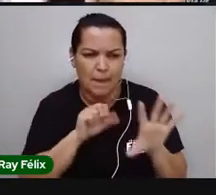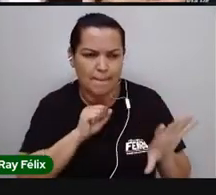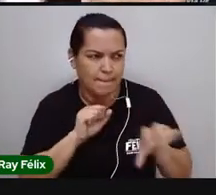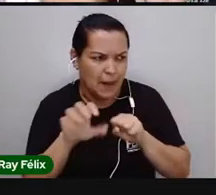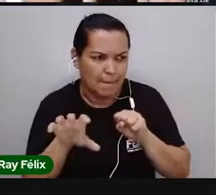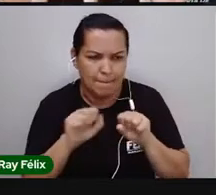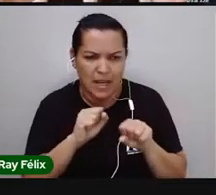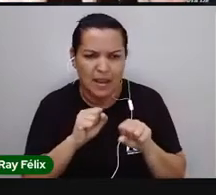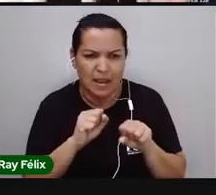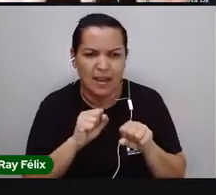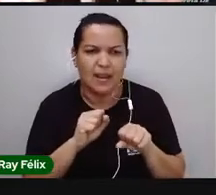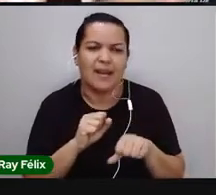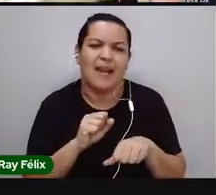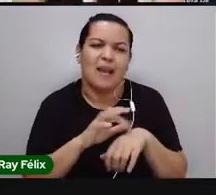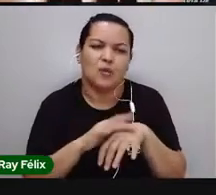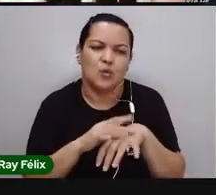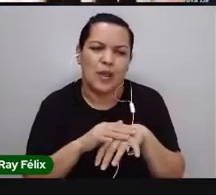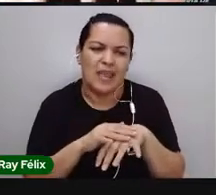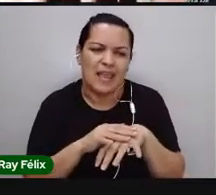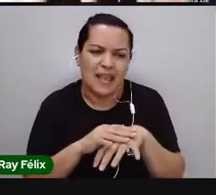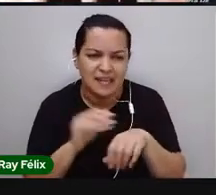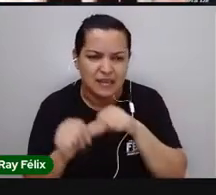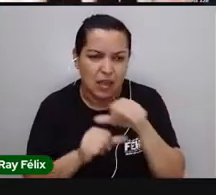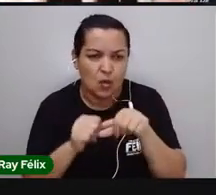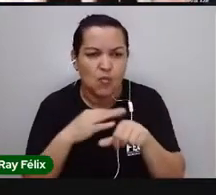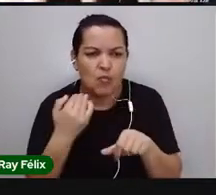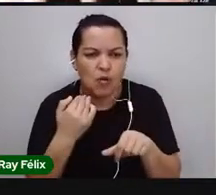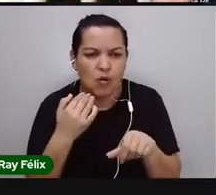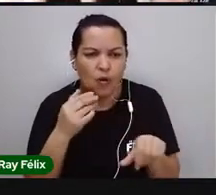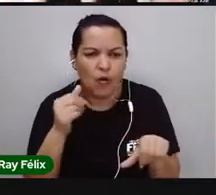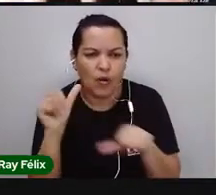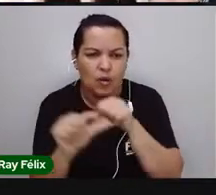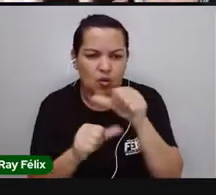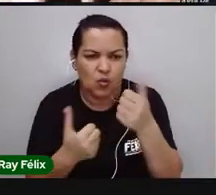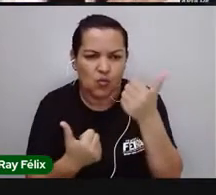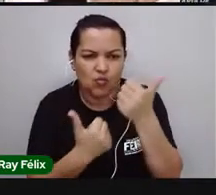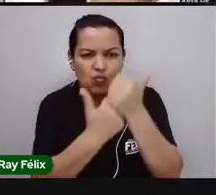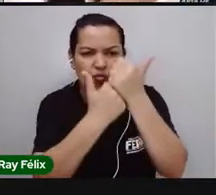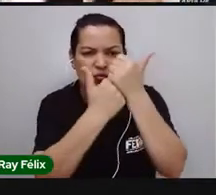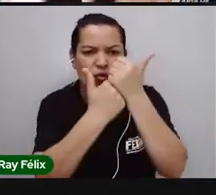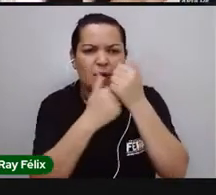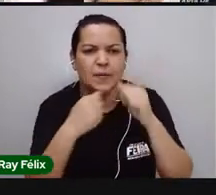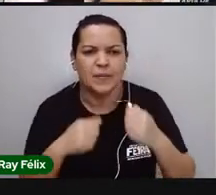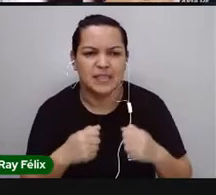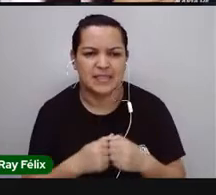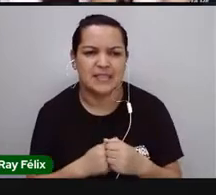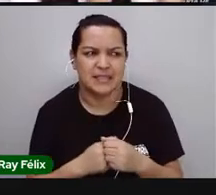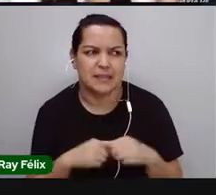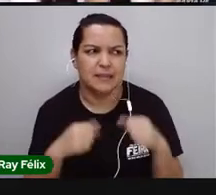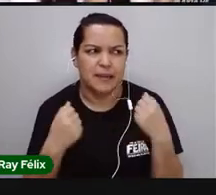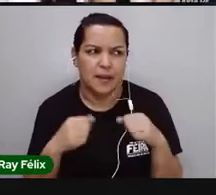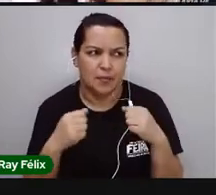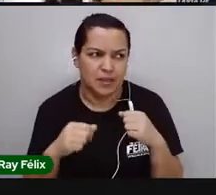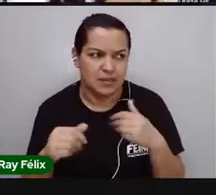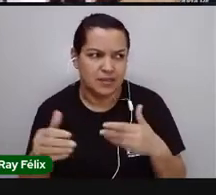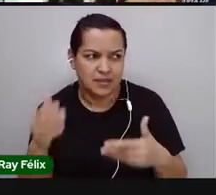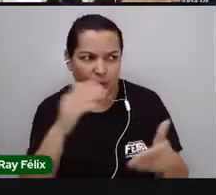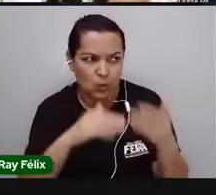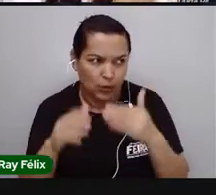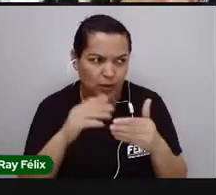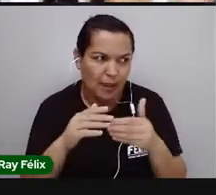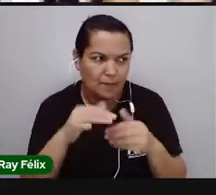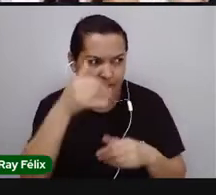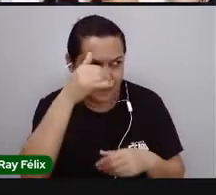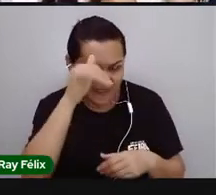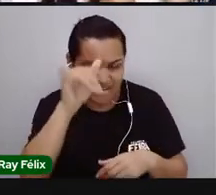células morrendo e sendo deixadas, né? Então, a gente precisa tirar essas células mortas, a gente